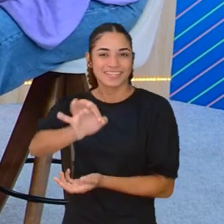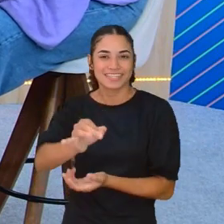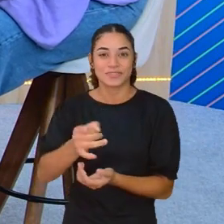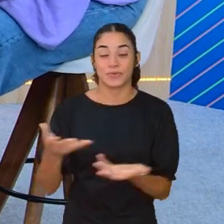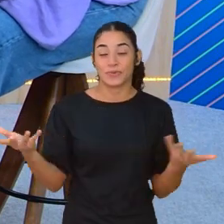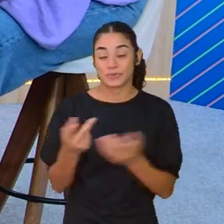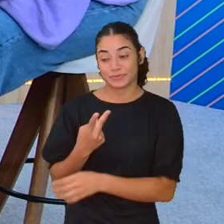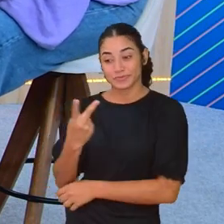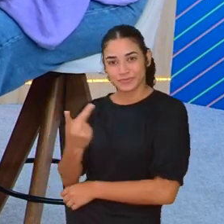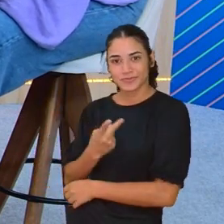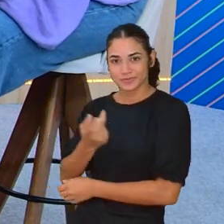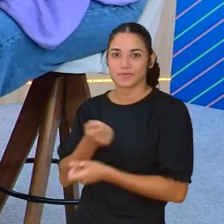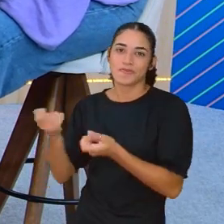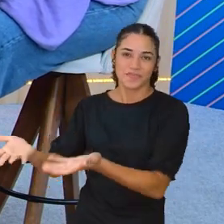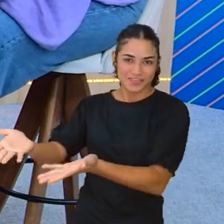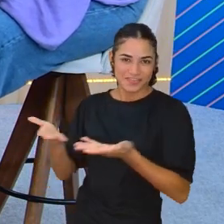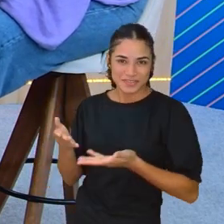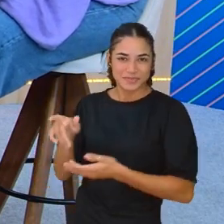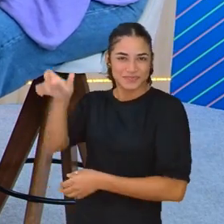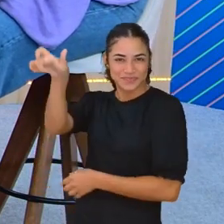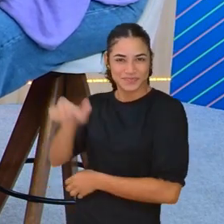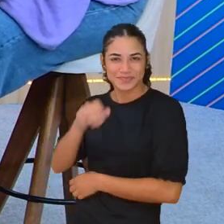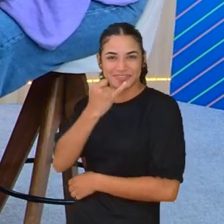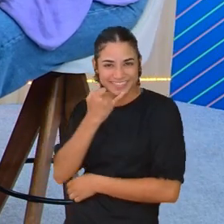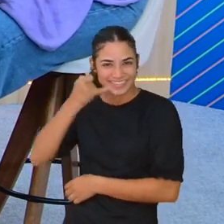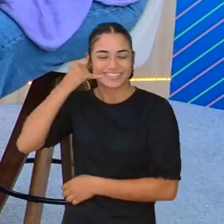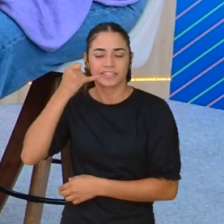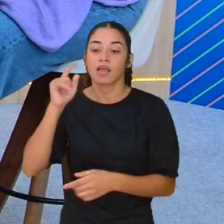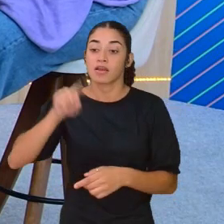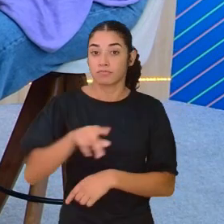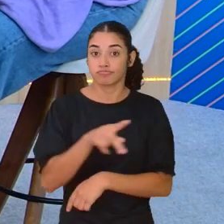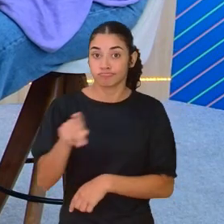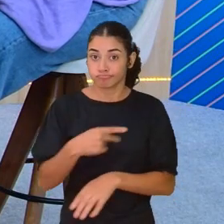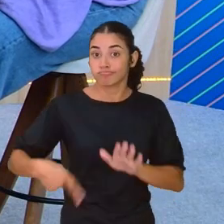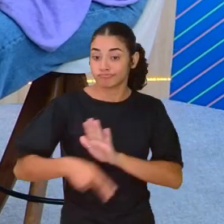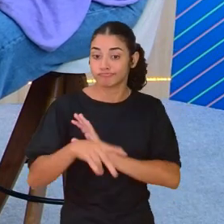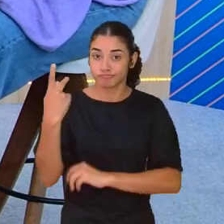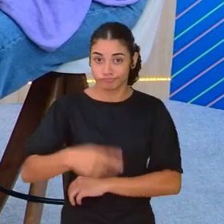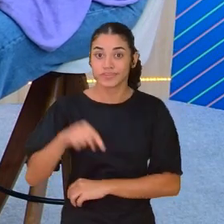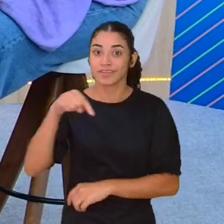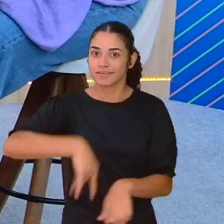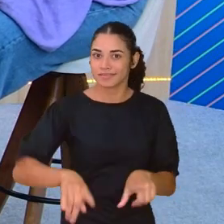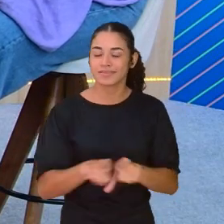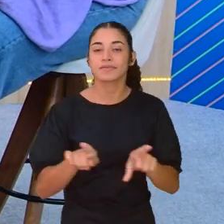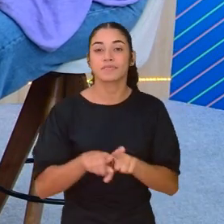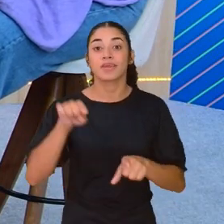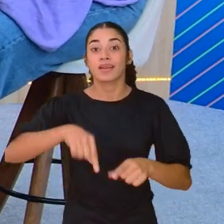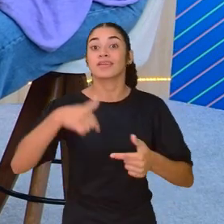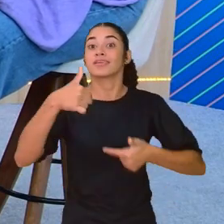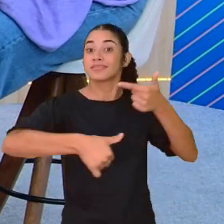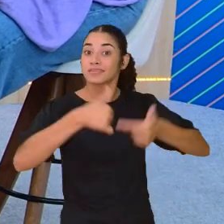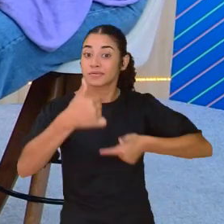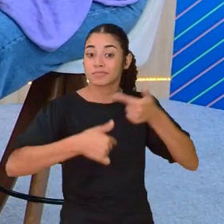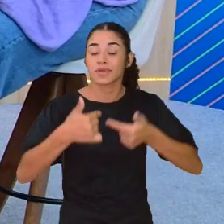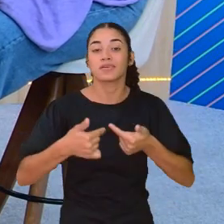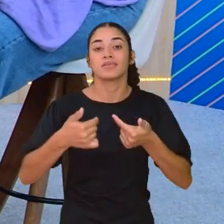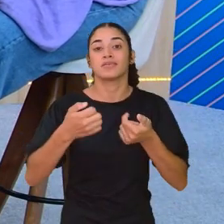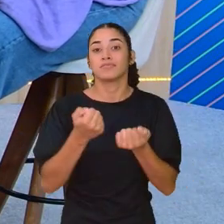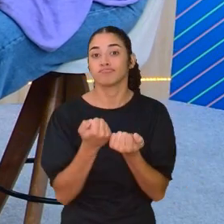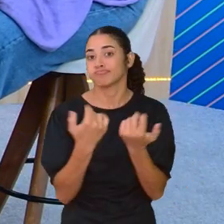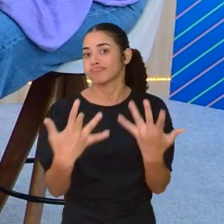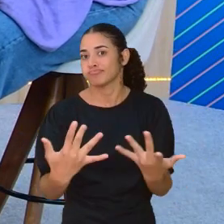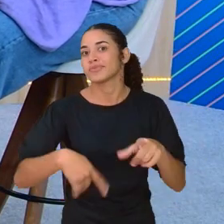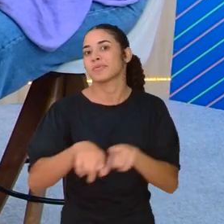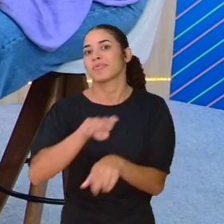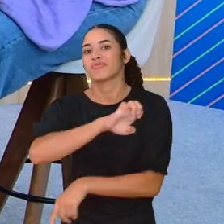trouxemos aqui a professora Dini que ela é professora aqui da EMADI. Ela trabalha com o público do EJA